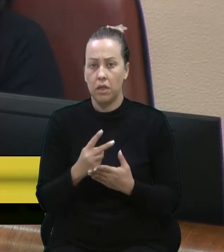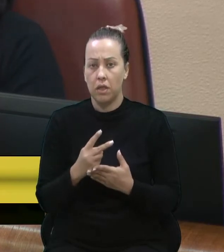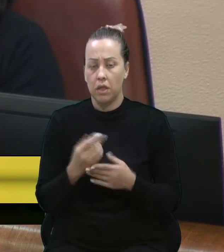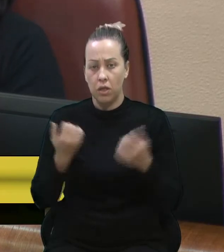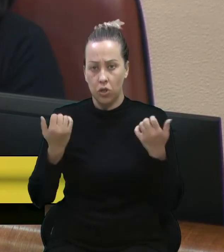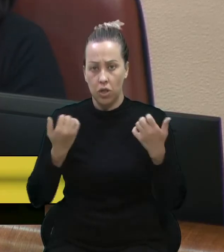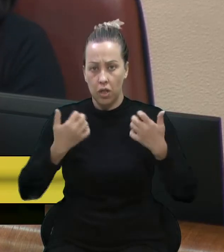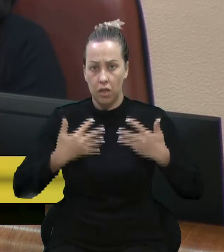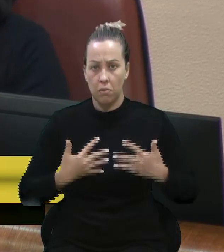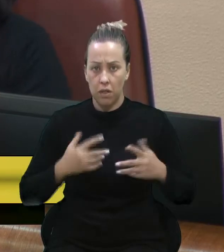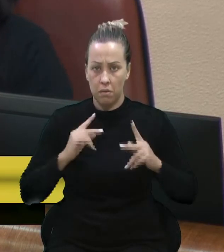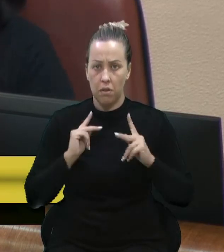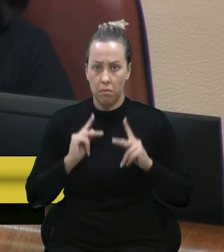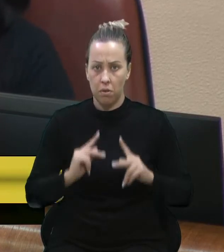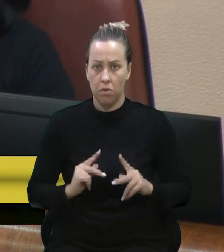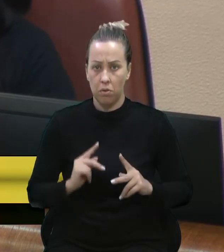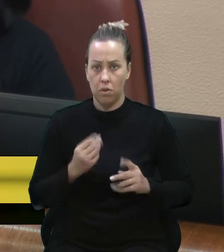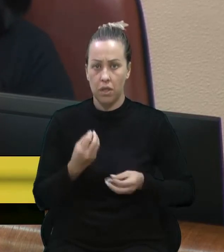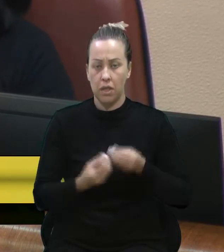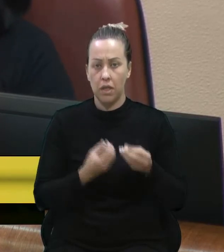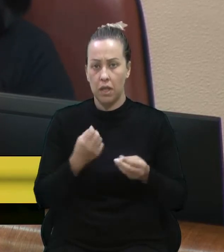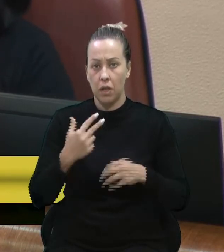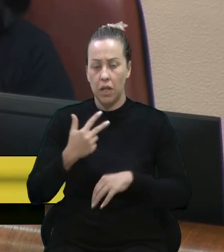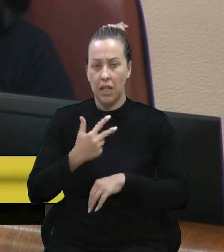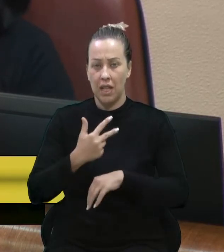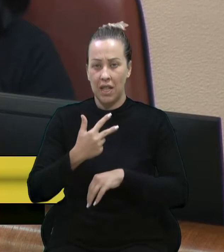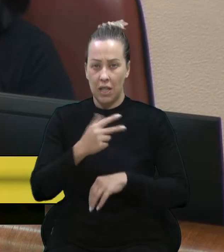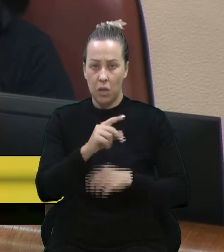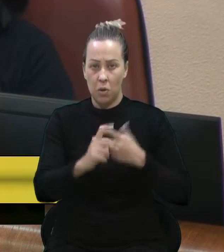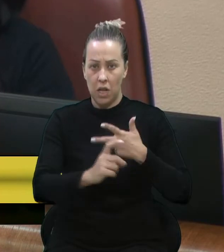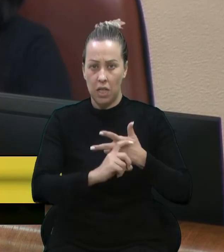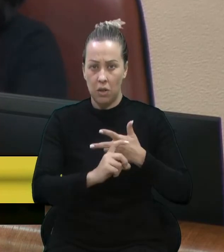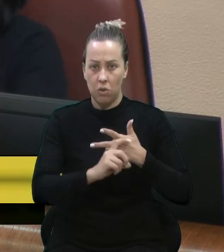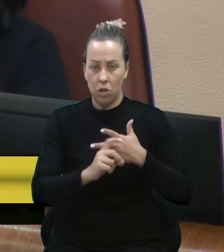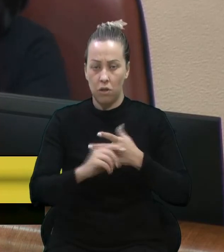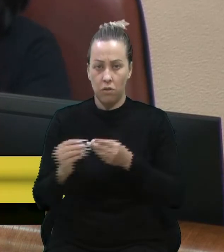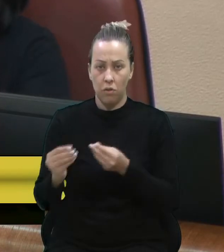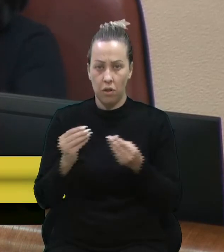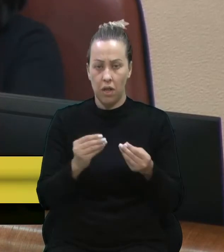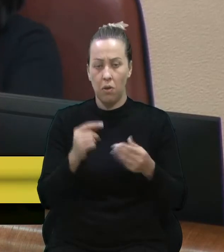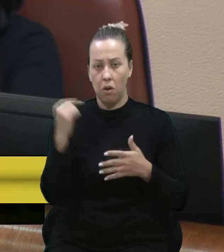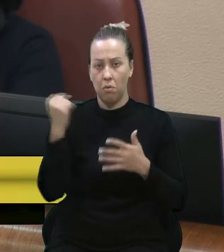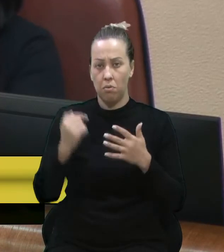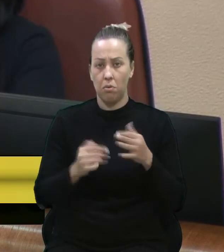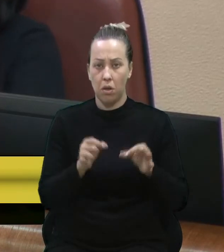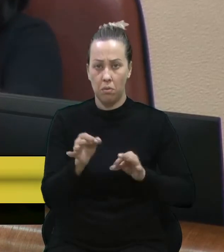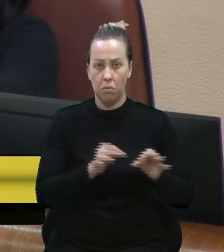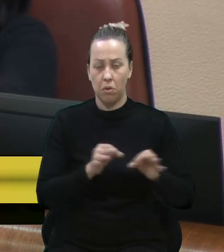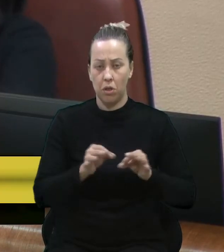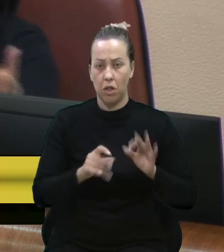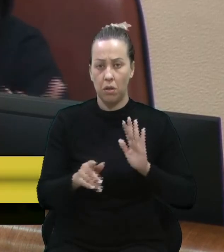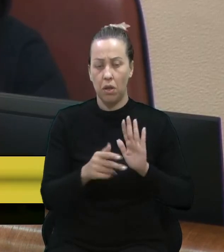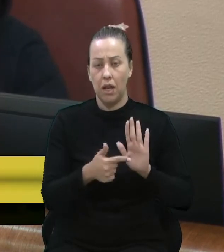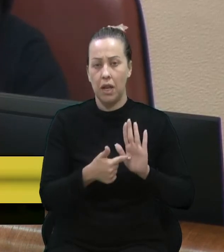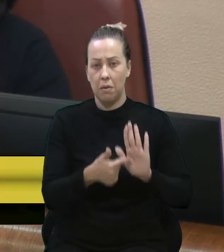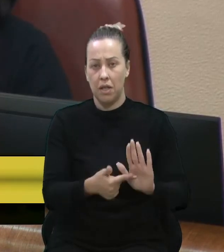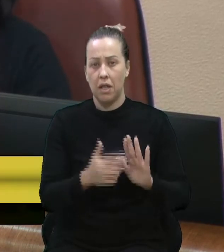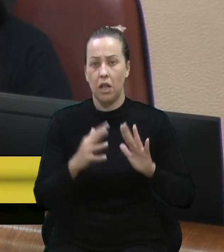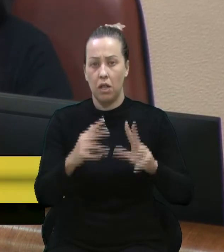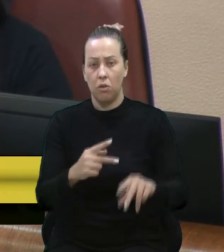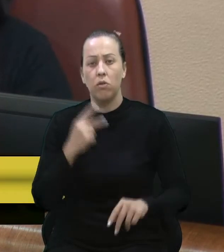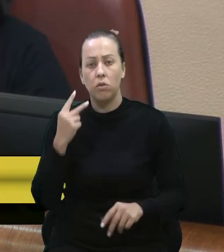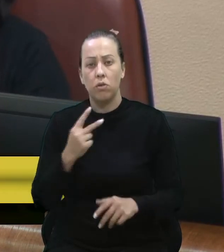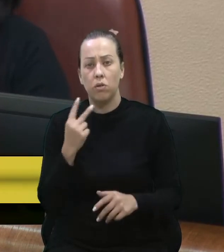explique isso para as pessoas, que quando o executivo trouxe esses projetos aqui, entre outros, como tem sido um praxe apresentar para todos os